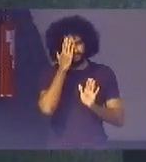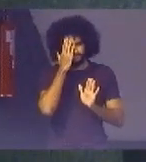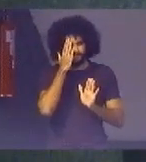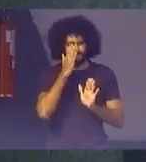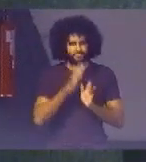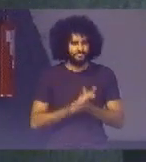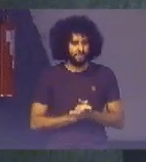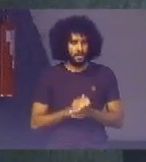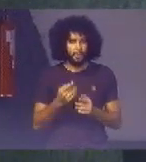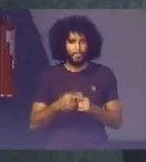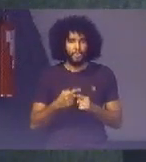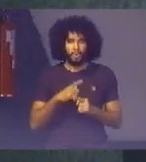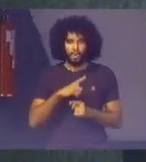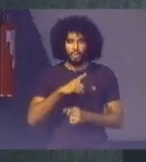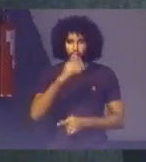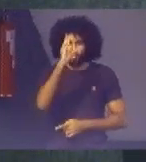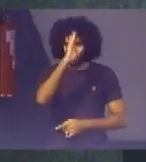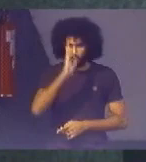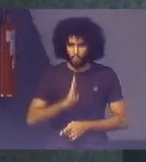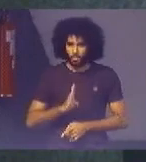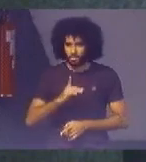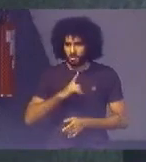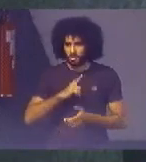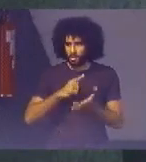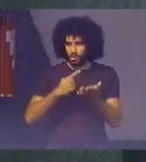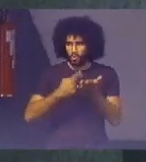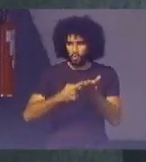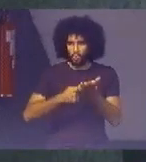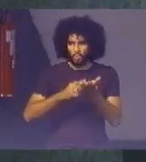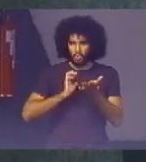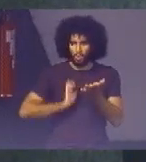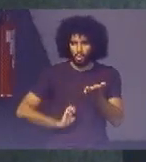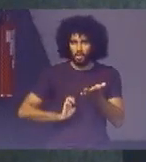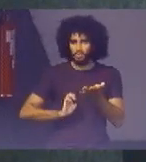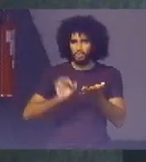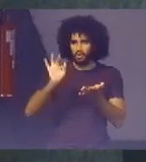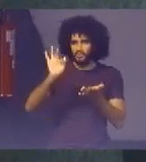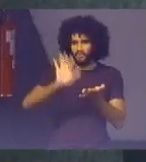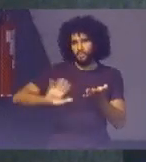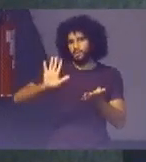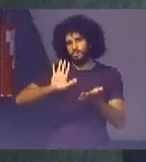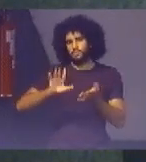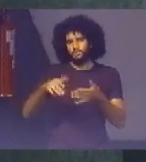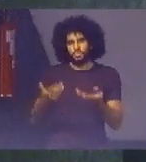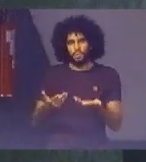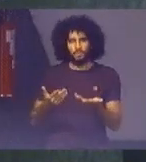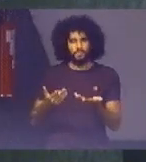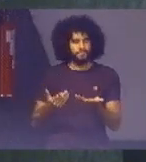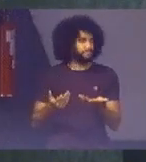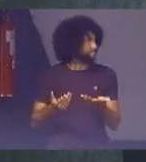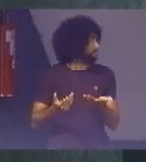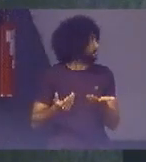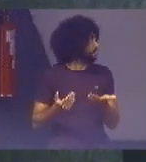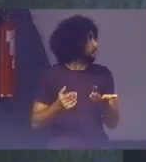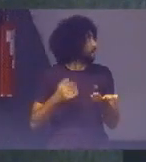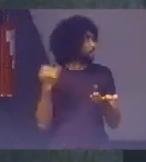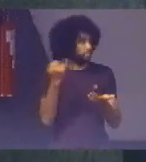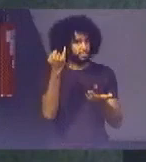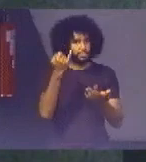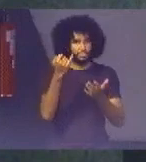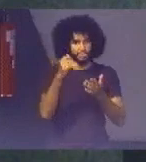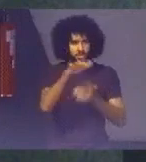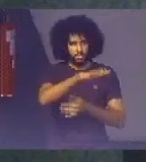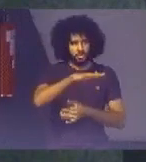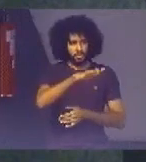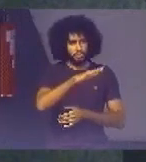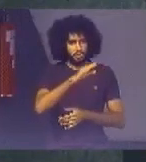Sob a égide De um pacto Égide de um pacto Federativo Então é da maior importância Que no âmbito Que o governo federal